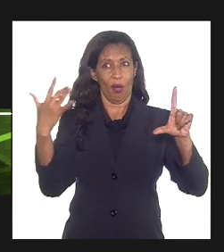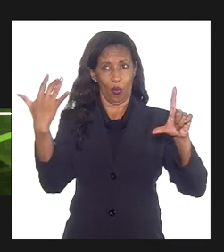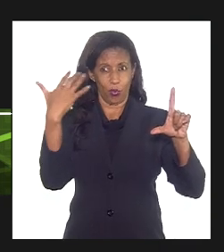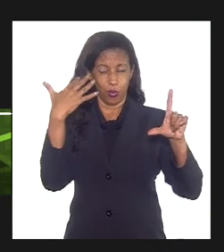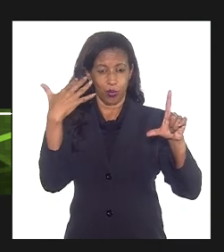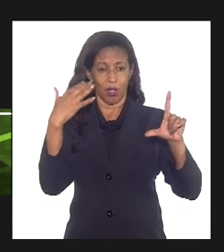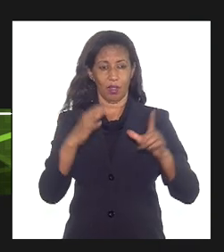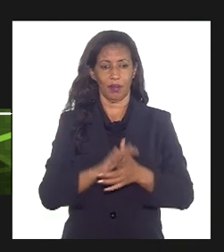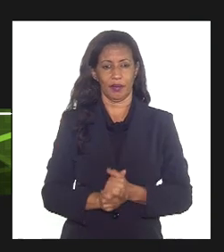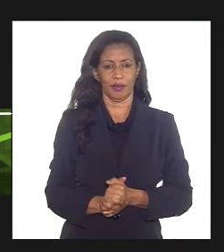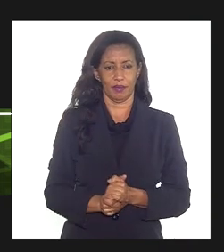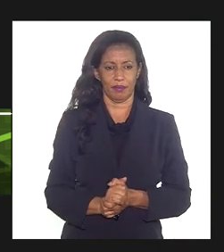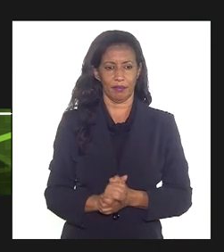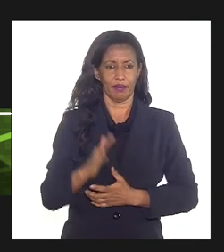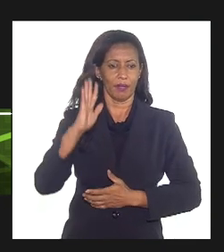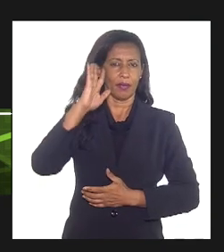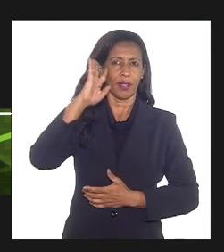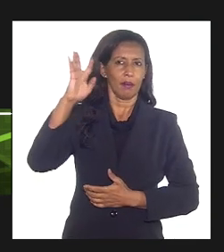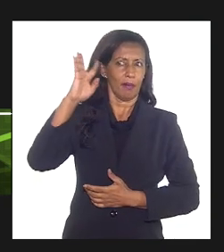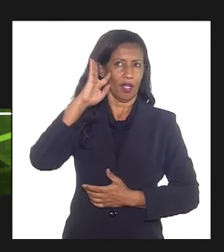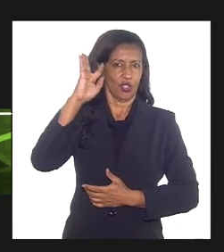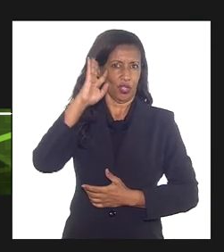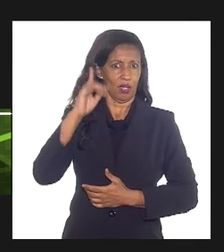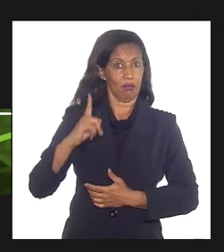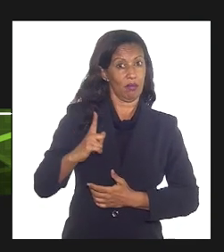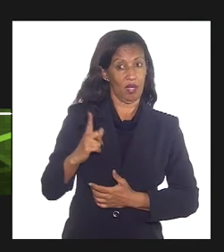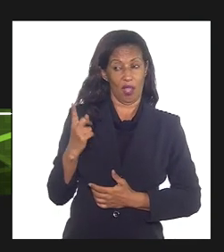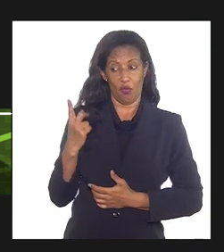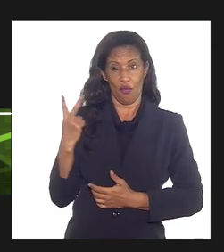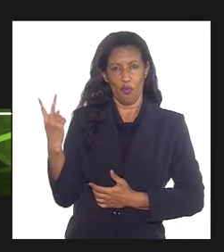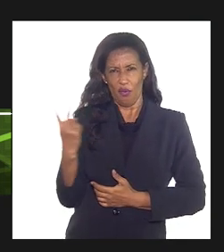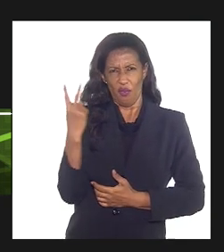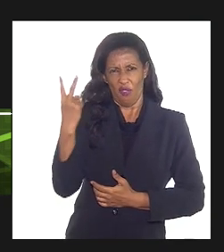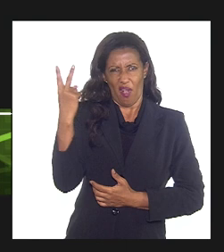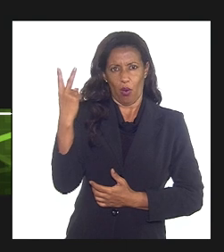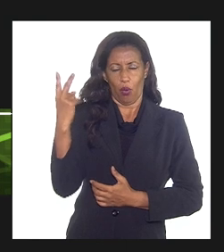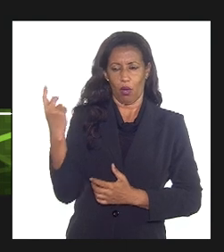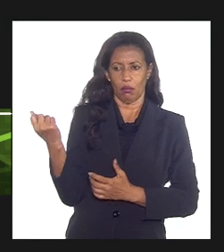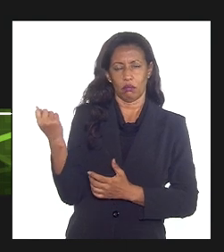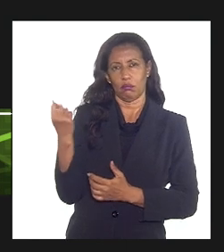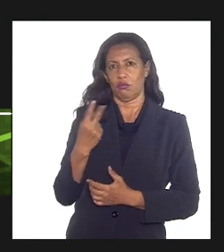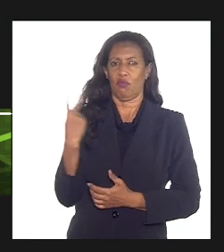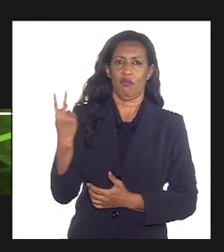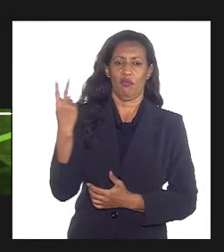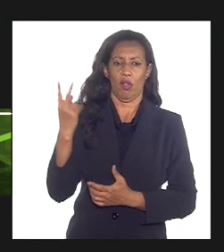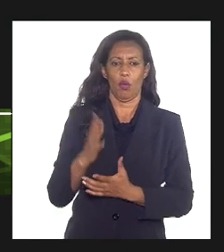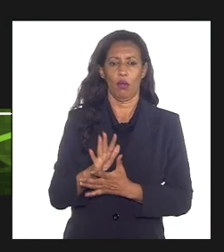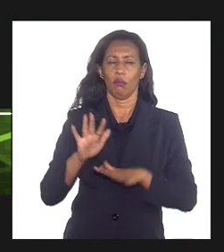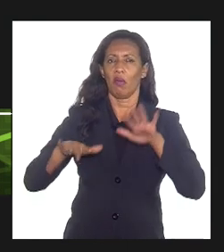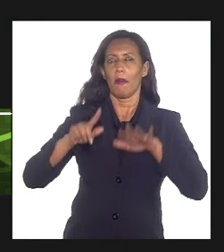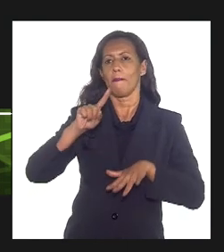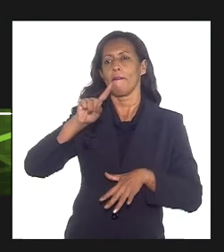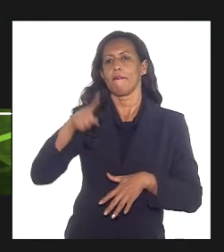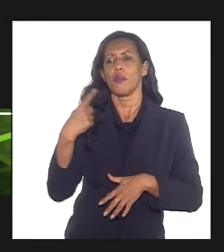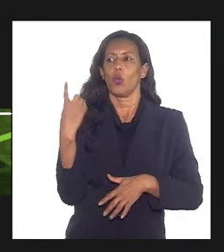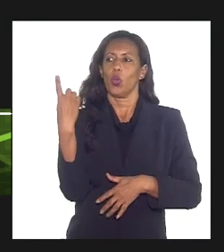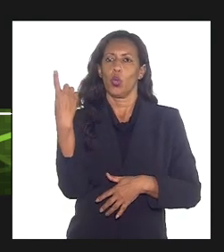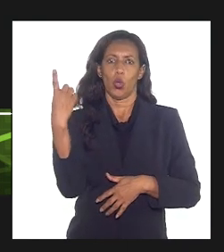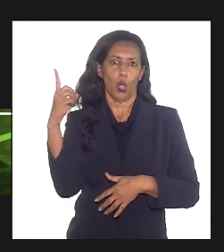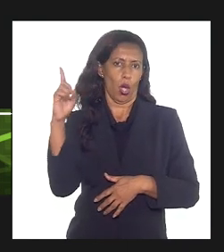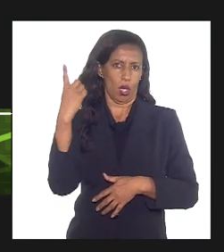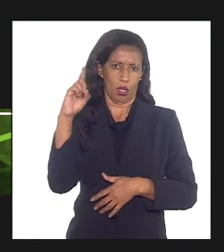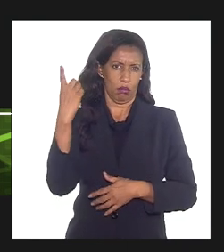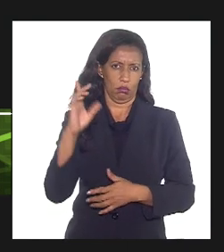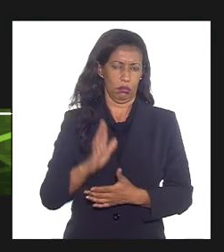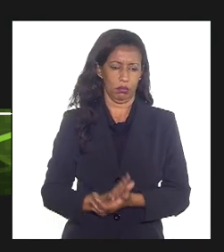Então, imaginando que nós temos um valor aprovado no plano de desenvolvimento, como eu mencionei, de mil dólares, isso aqui são valores